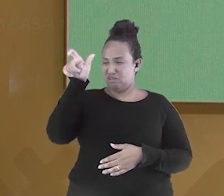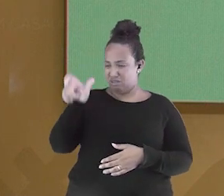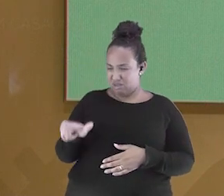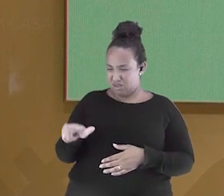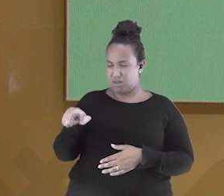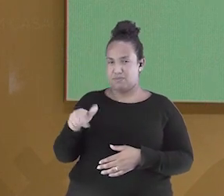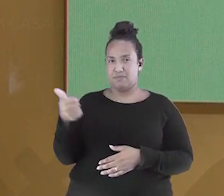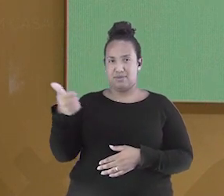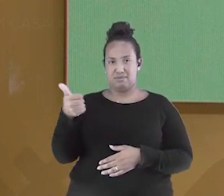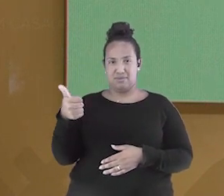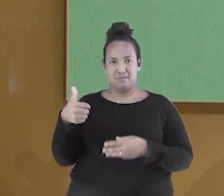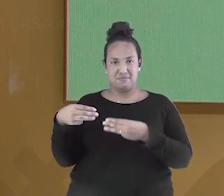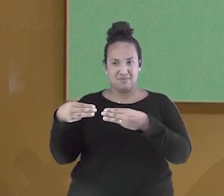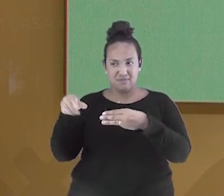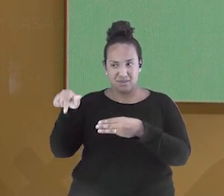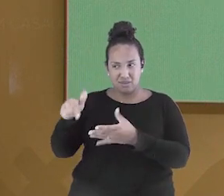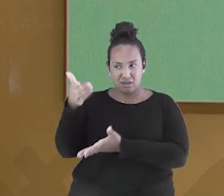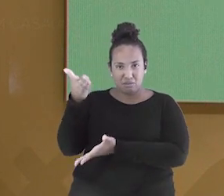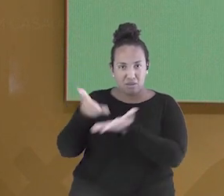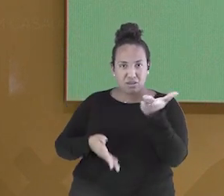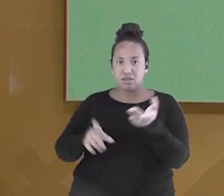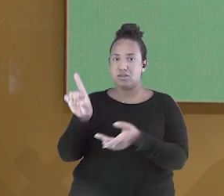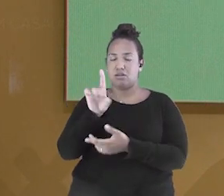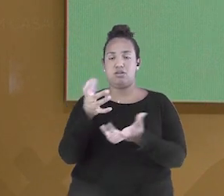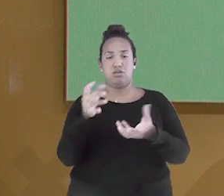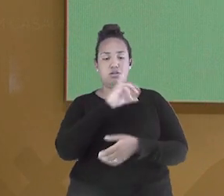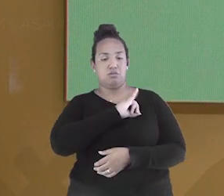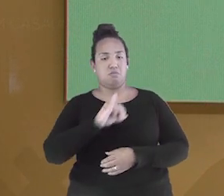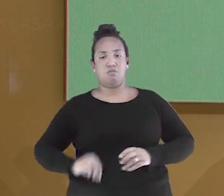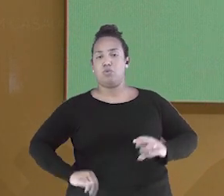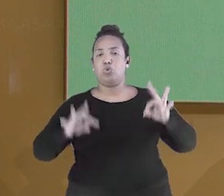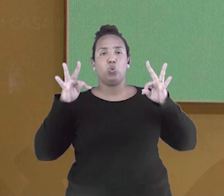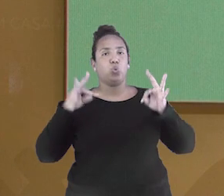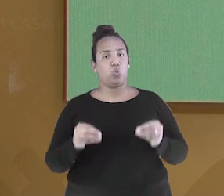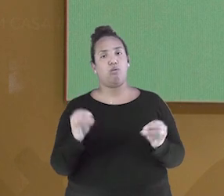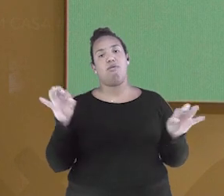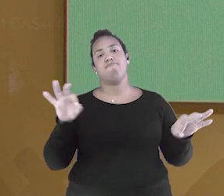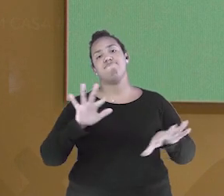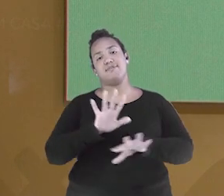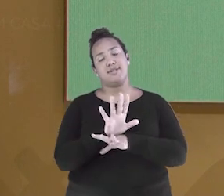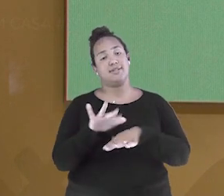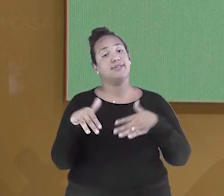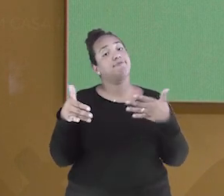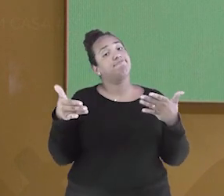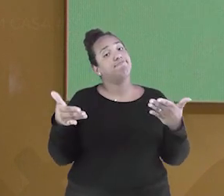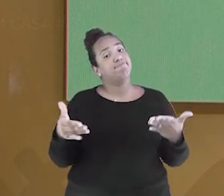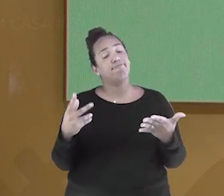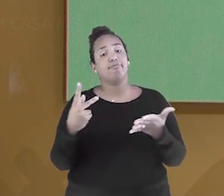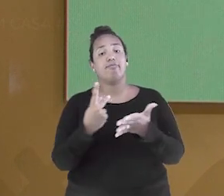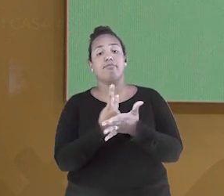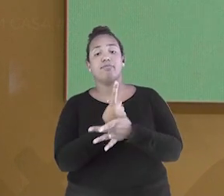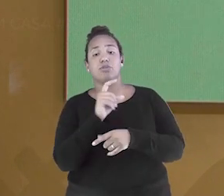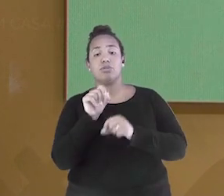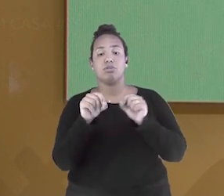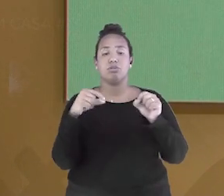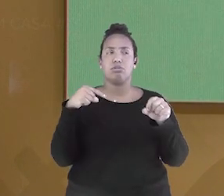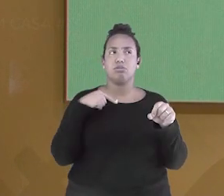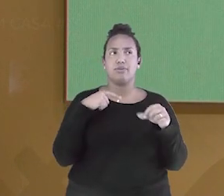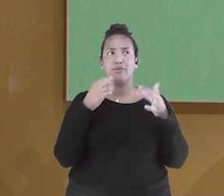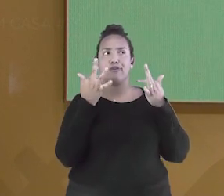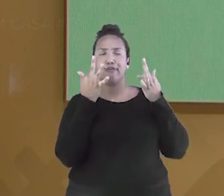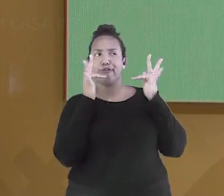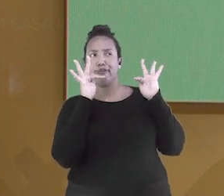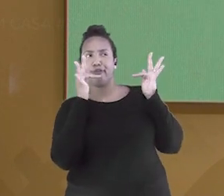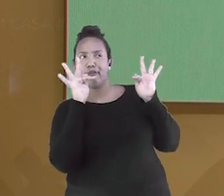queriam o fim do Império por definitivo. Foi então que começou a ocorrer um boato por aí. Espalharam a